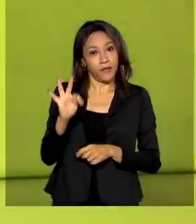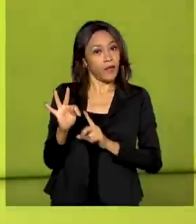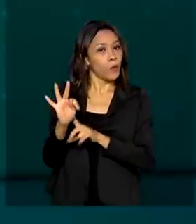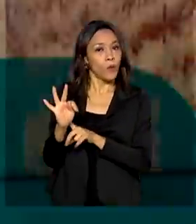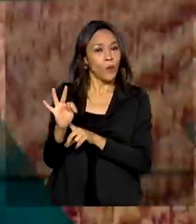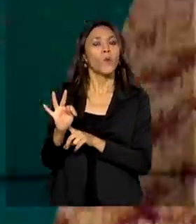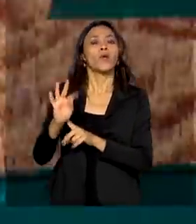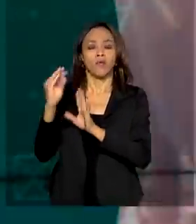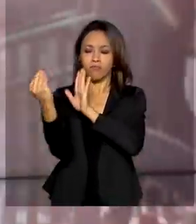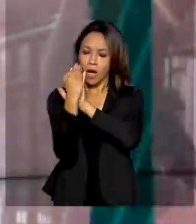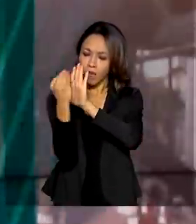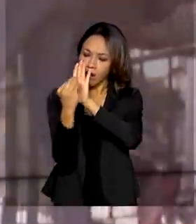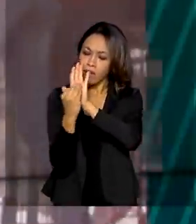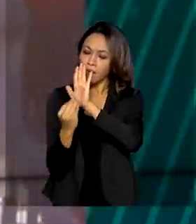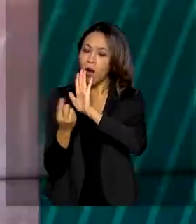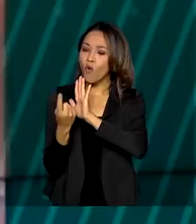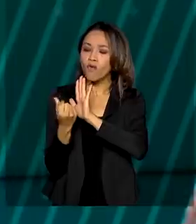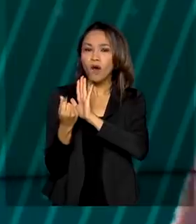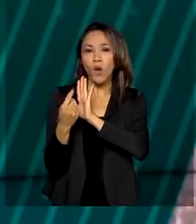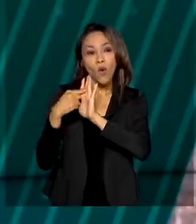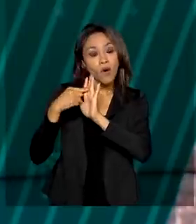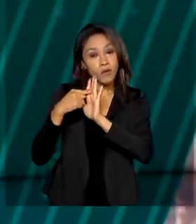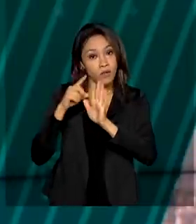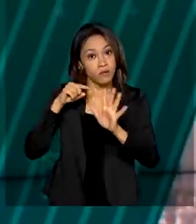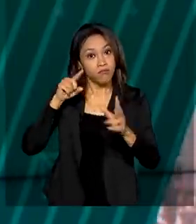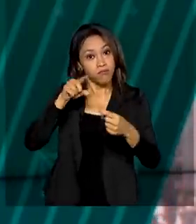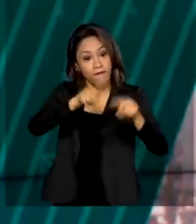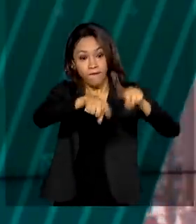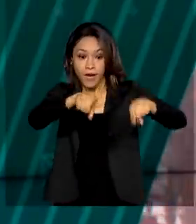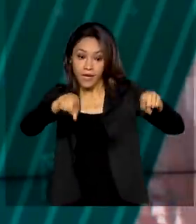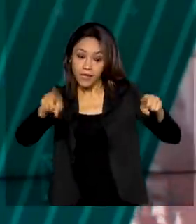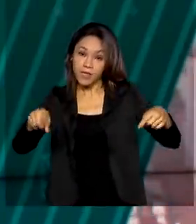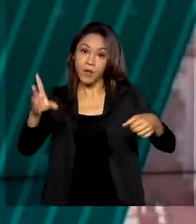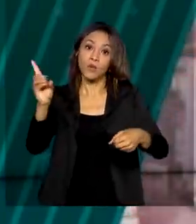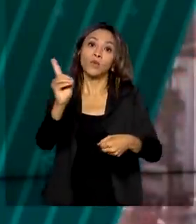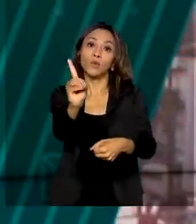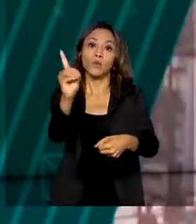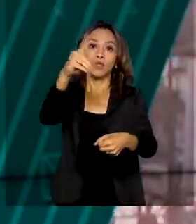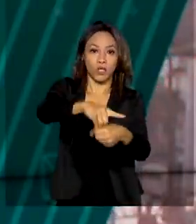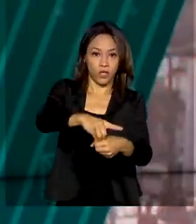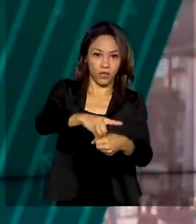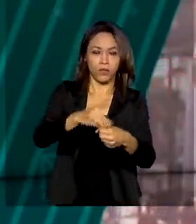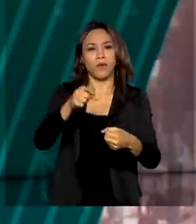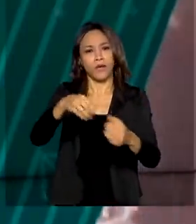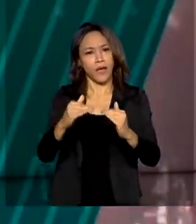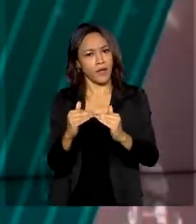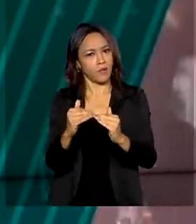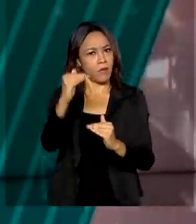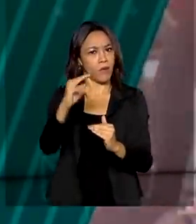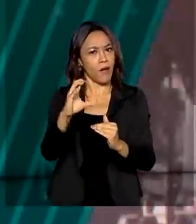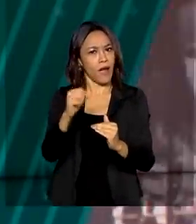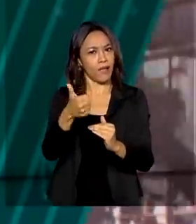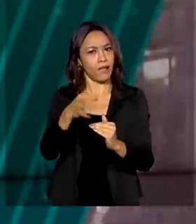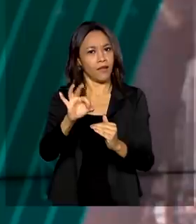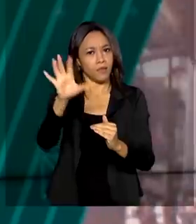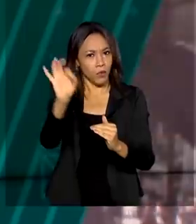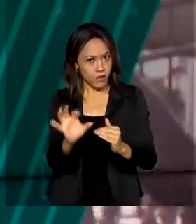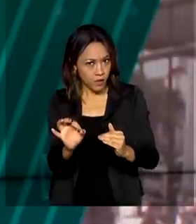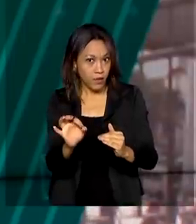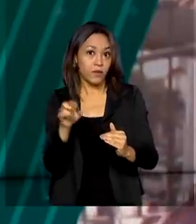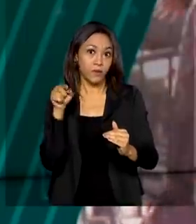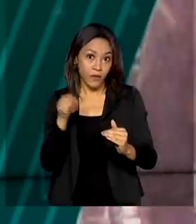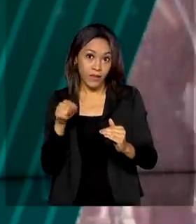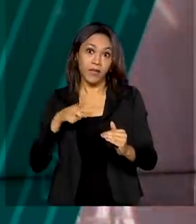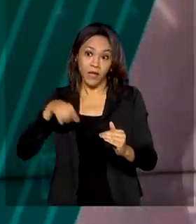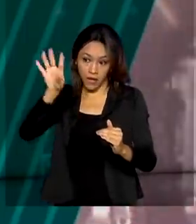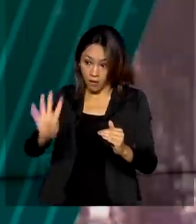definiu a tarifa considerando a variação no preço do óleo diesel no mercado nacional superior a 10% em relação ao preço considerado